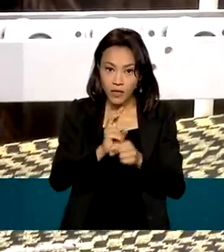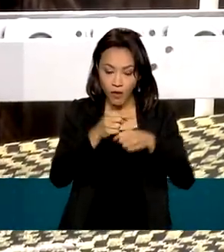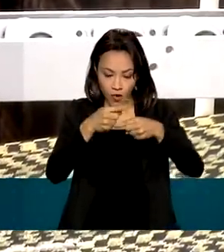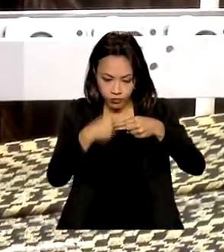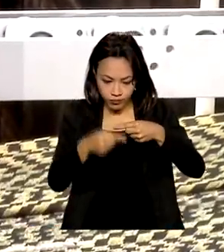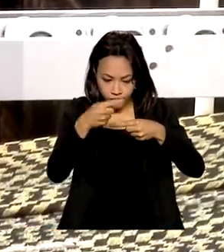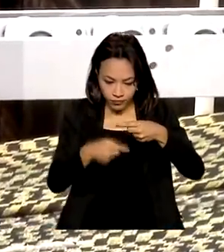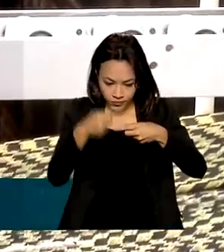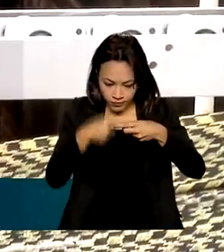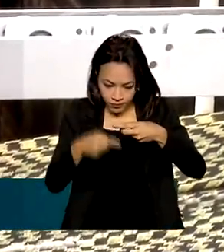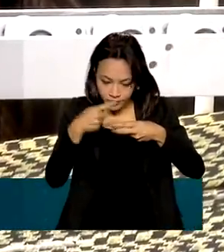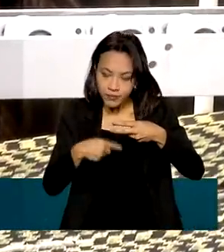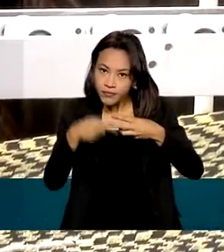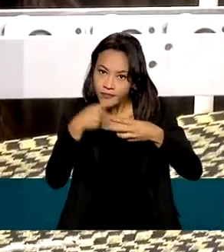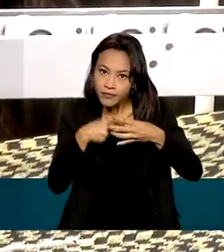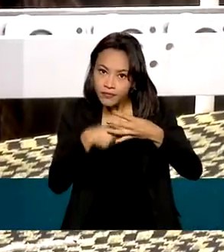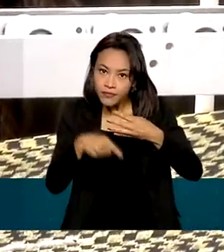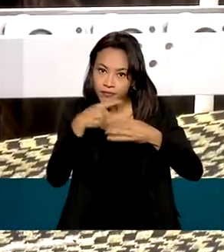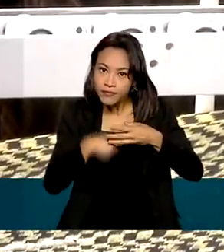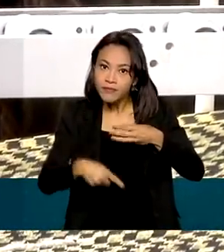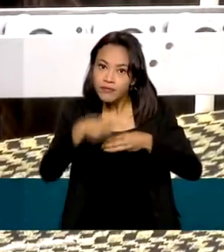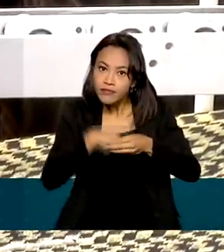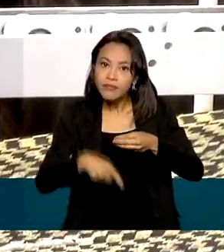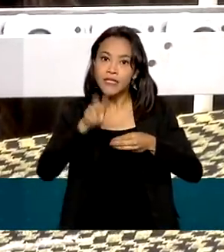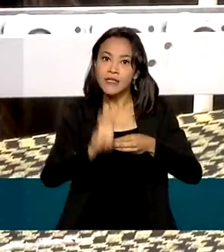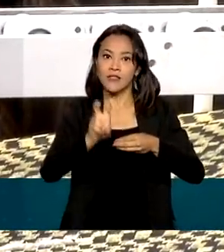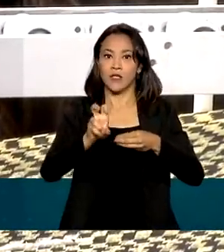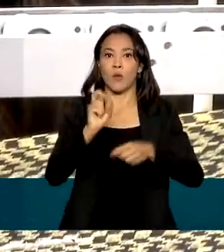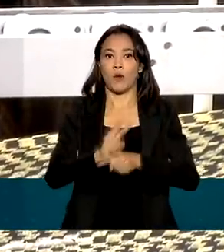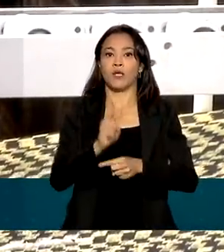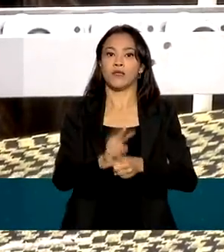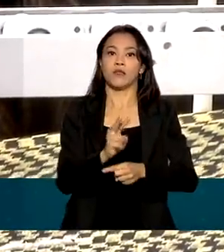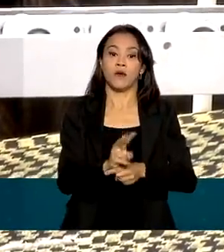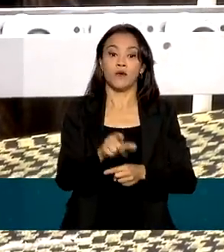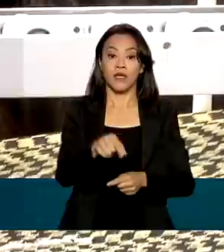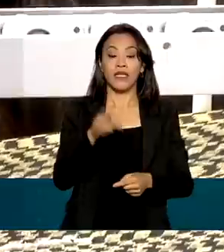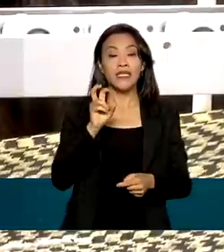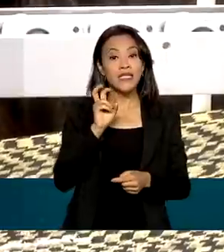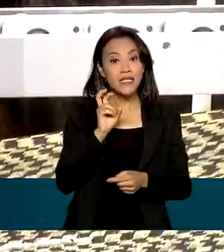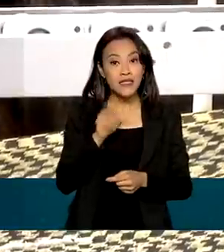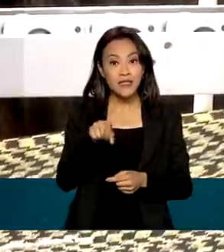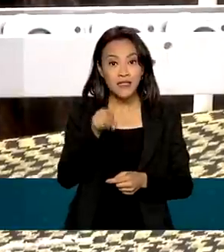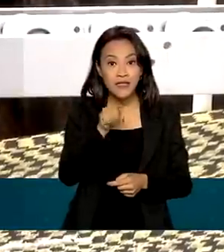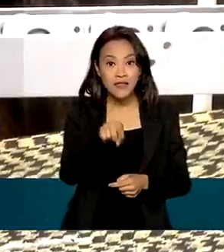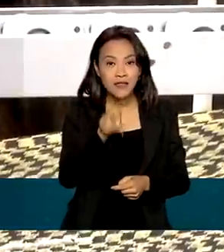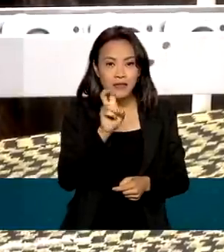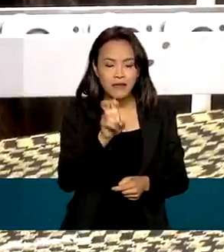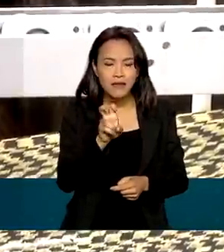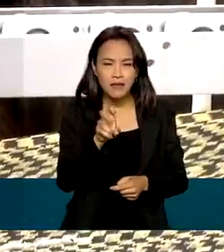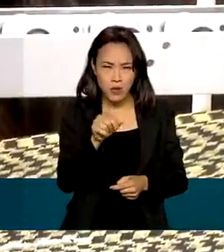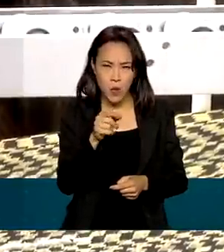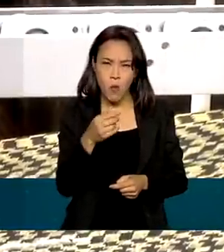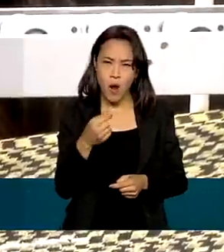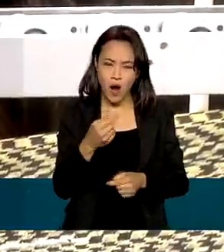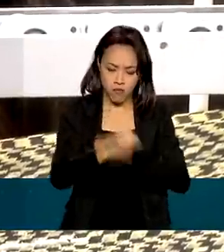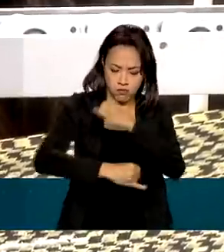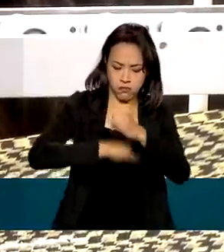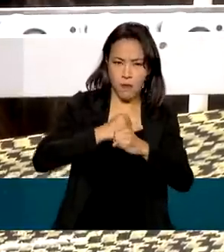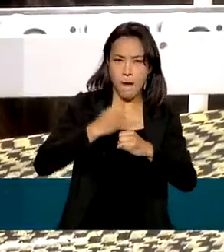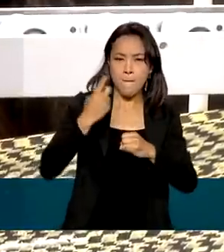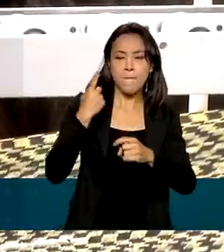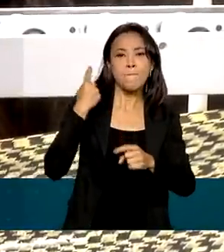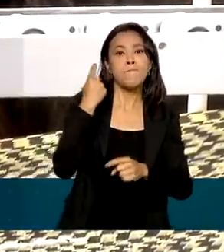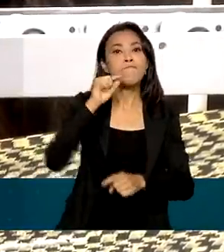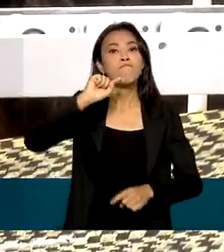de fibras óticas. Cada uma tem a capacidade de 100 gigabytes por segundo, conexão quase mil